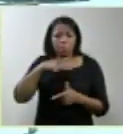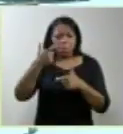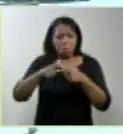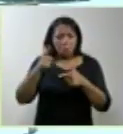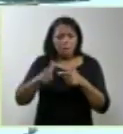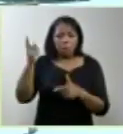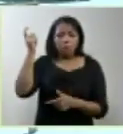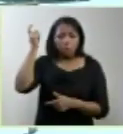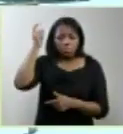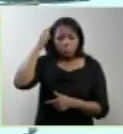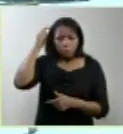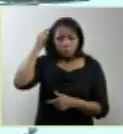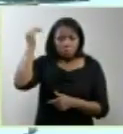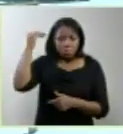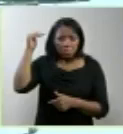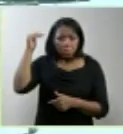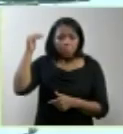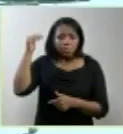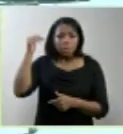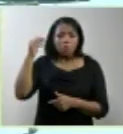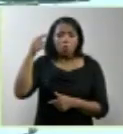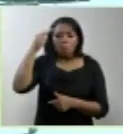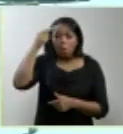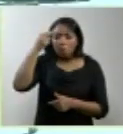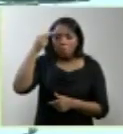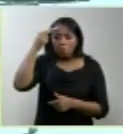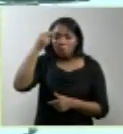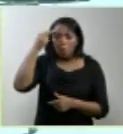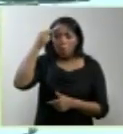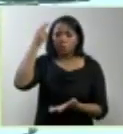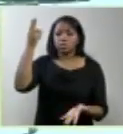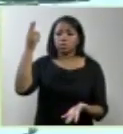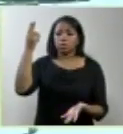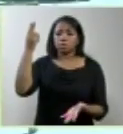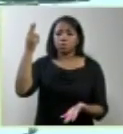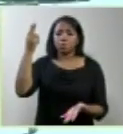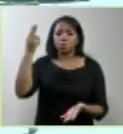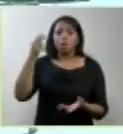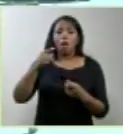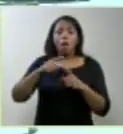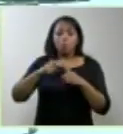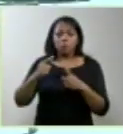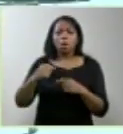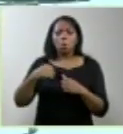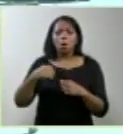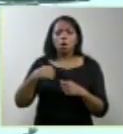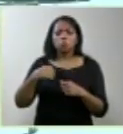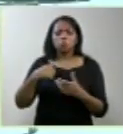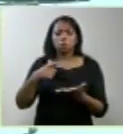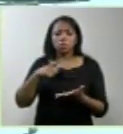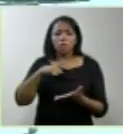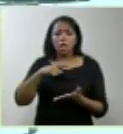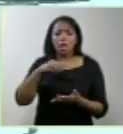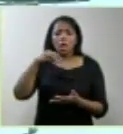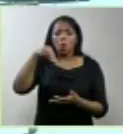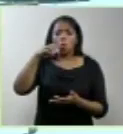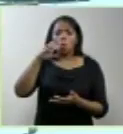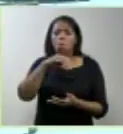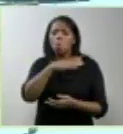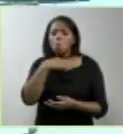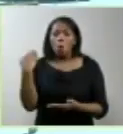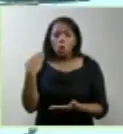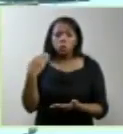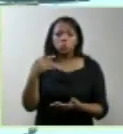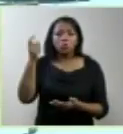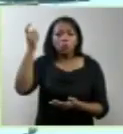inclusive, consciência. Quer dizer, eu posso considerar um anencefalo como um morto cerebral? Bom,